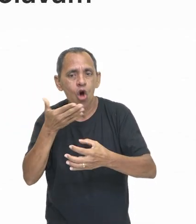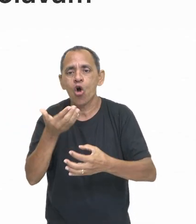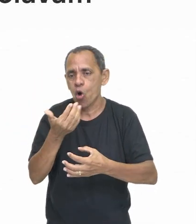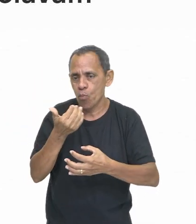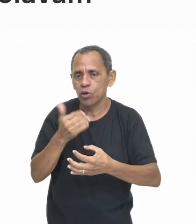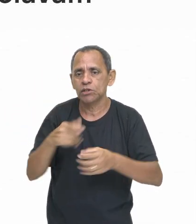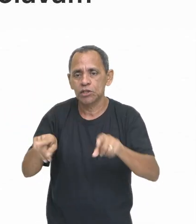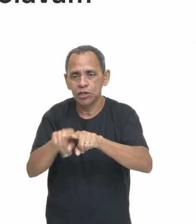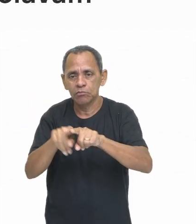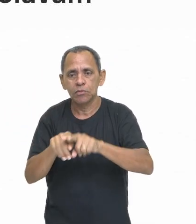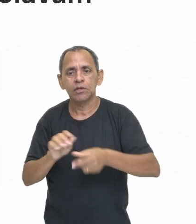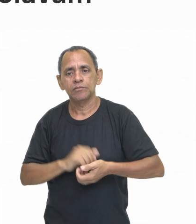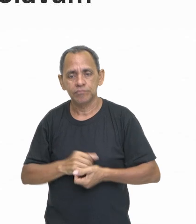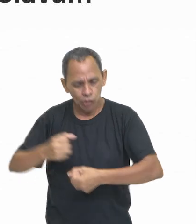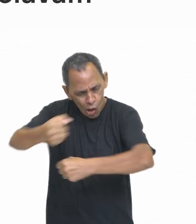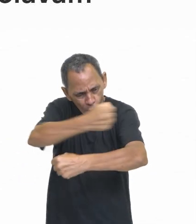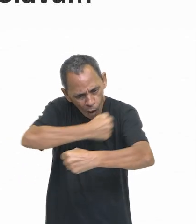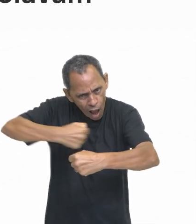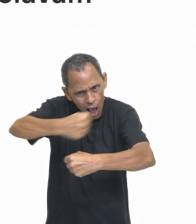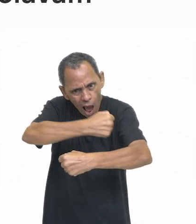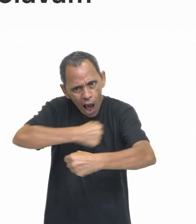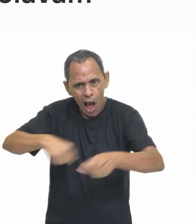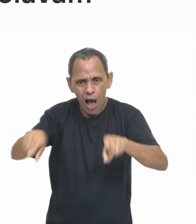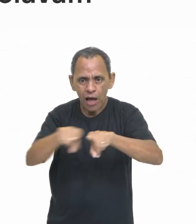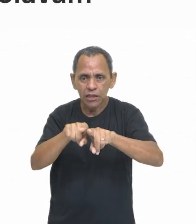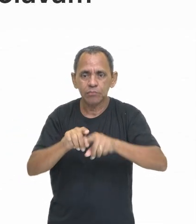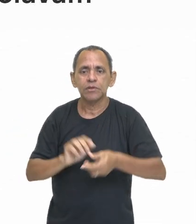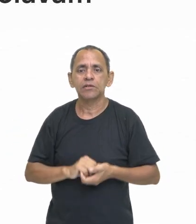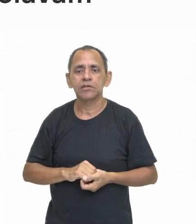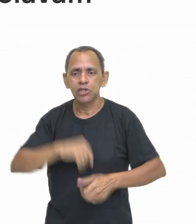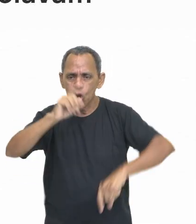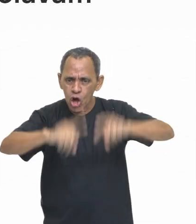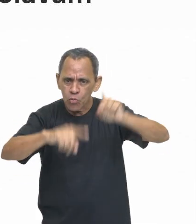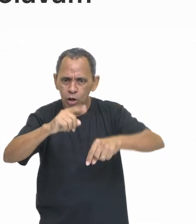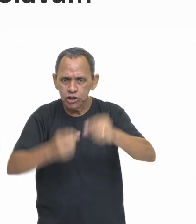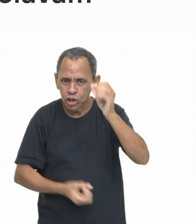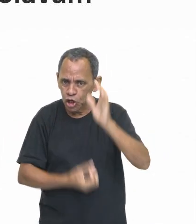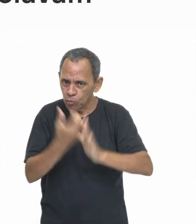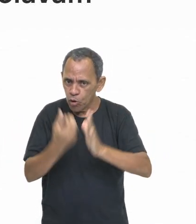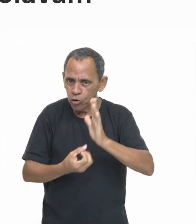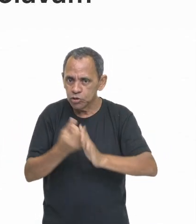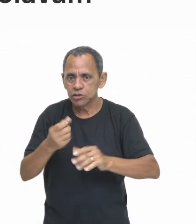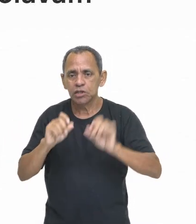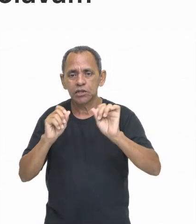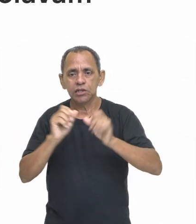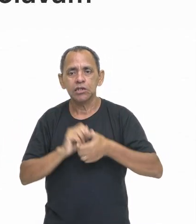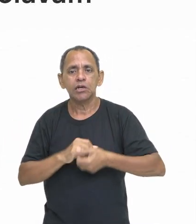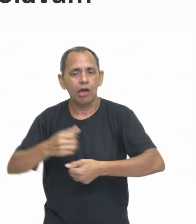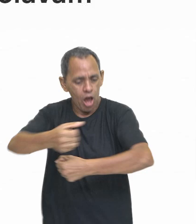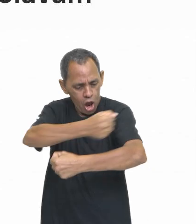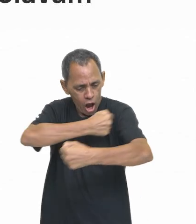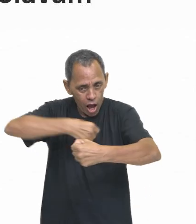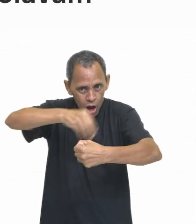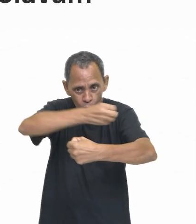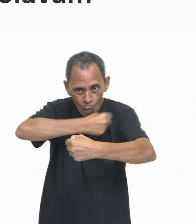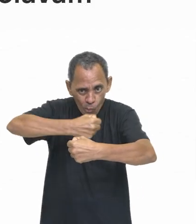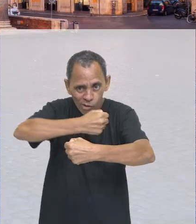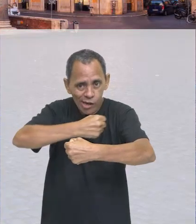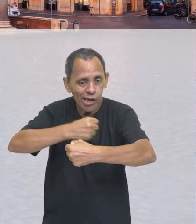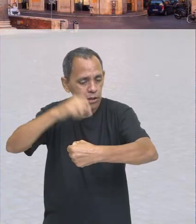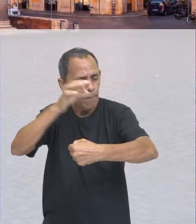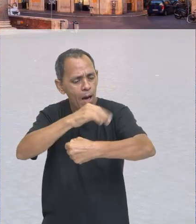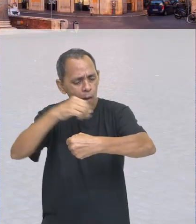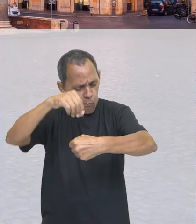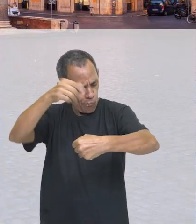essas especiarias que nós usamos hoje como, por exemplo, para temperar comida nesse momento eram coisas